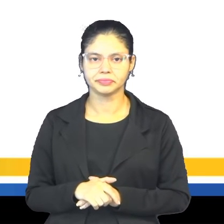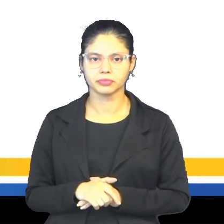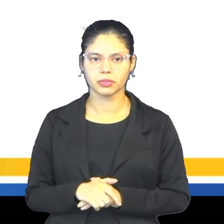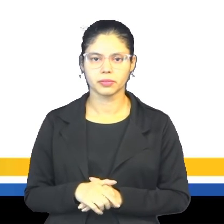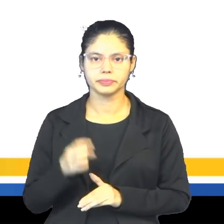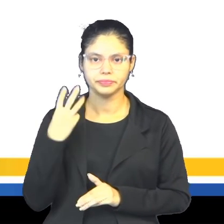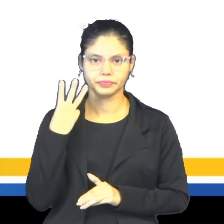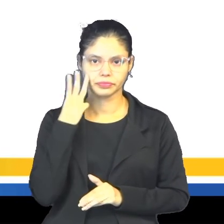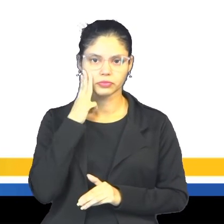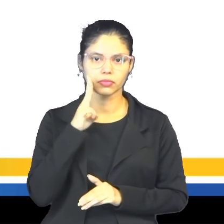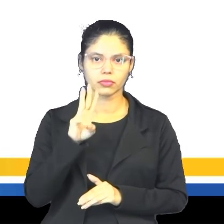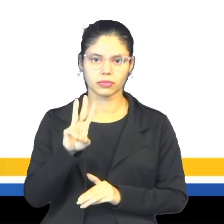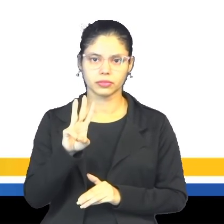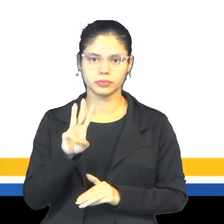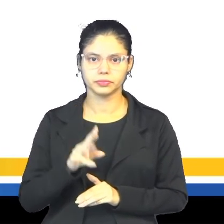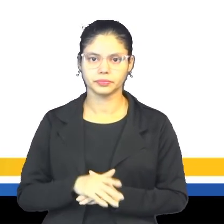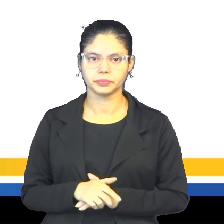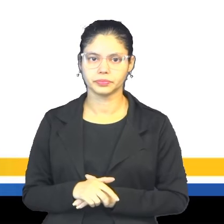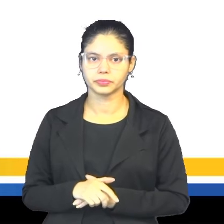em três dias.